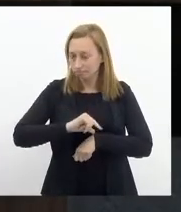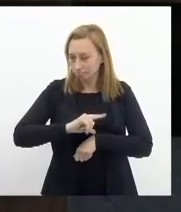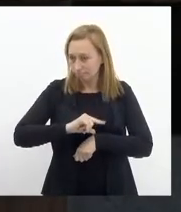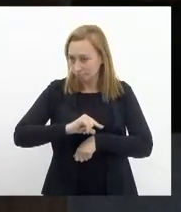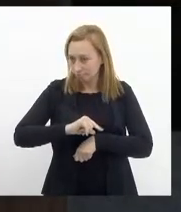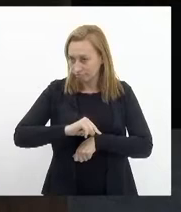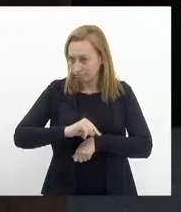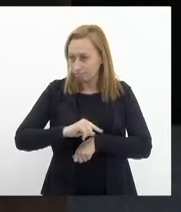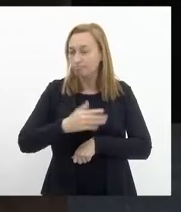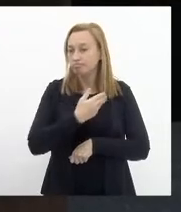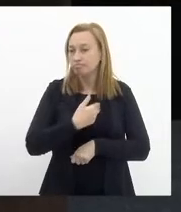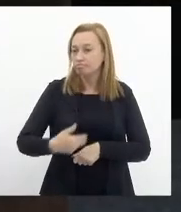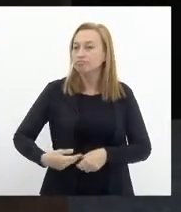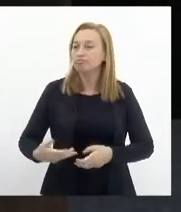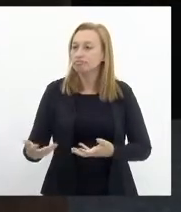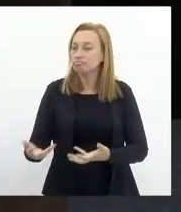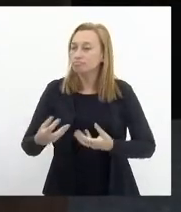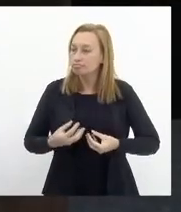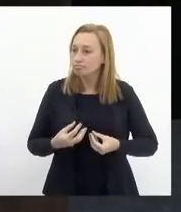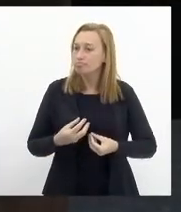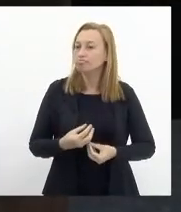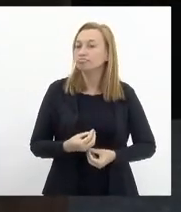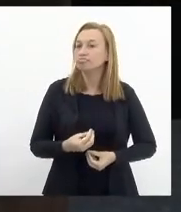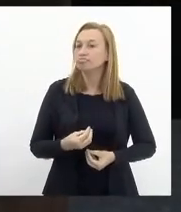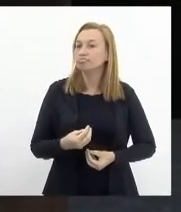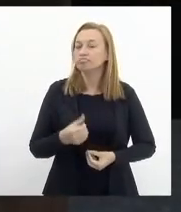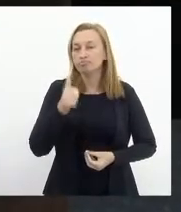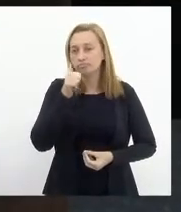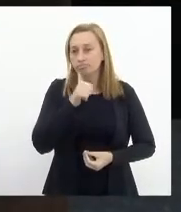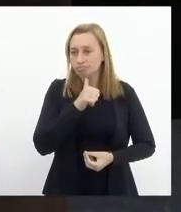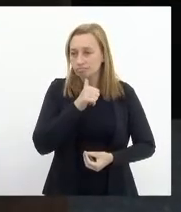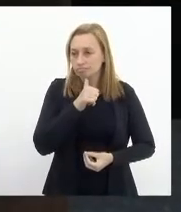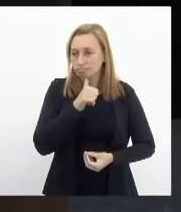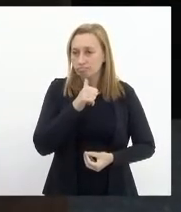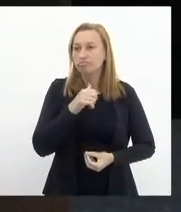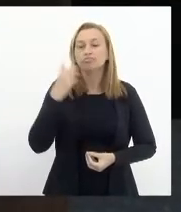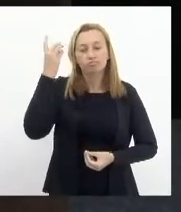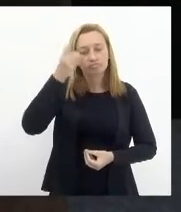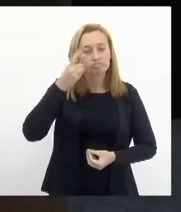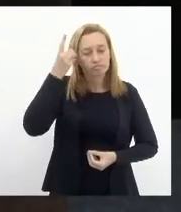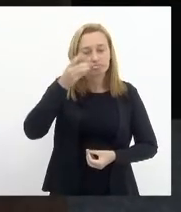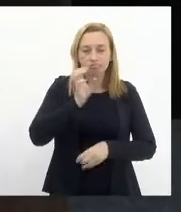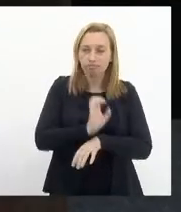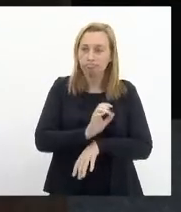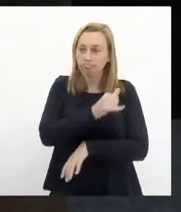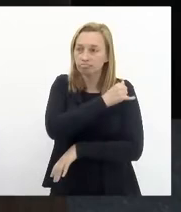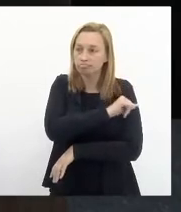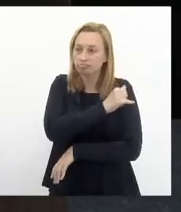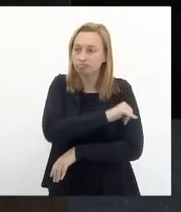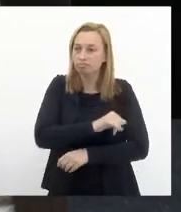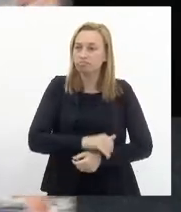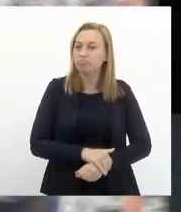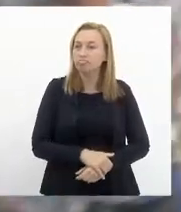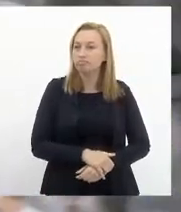que o governador receberá as mulheres deputadas do estado do Rio de Janeiro